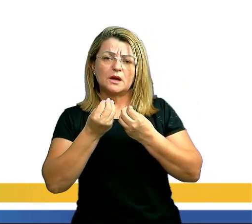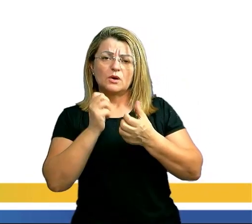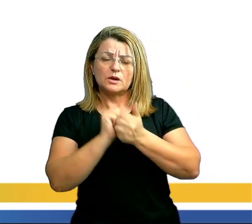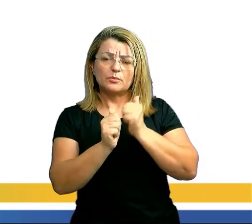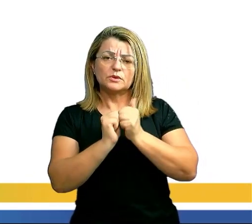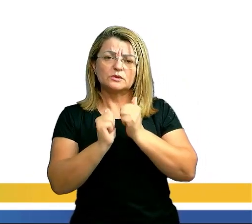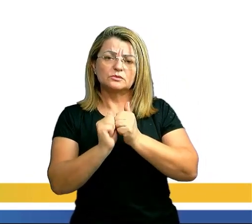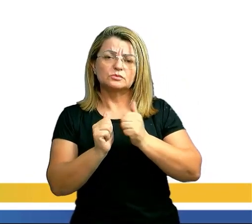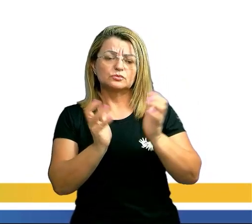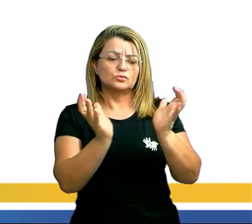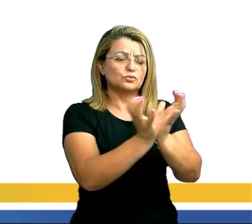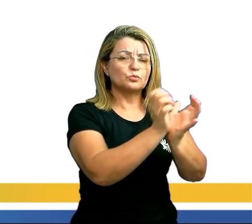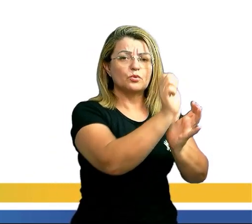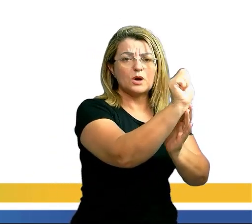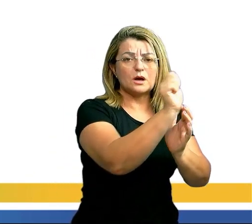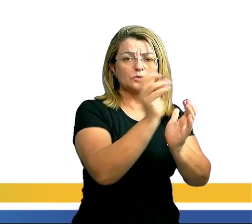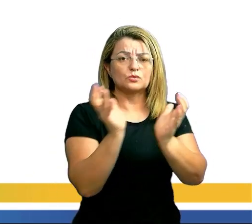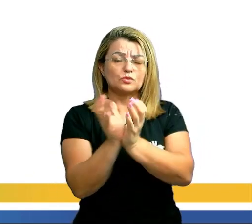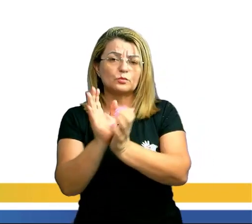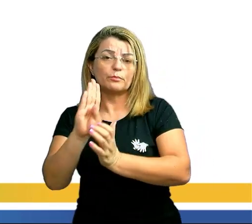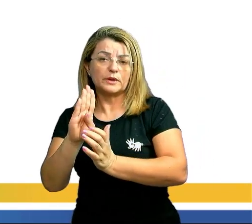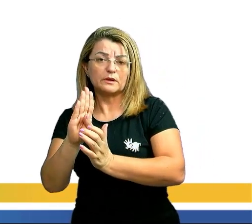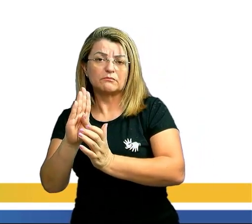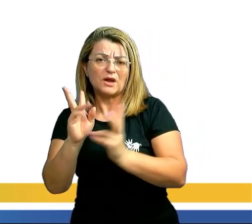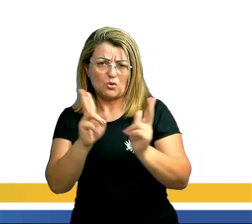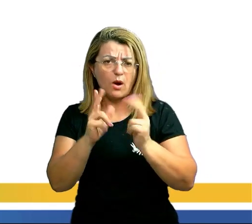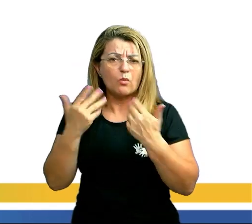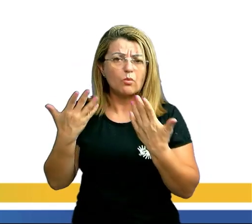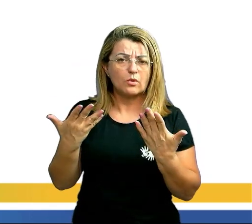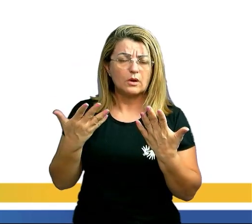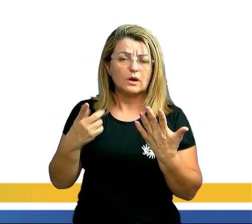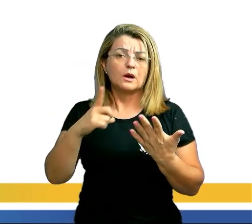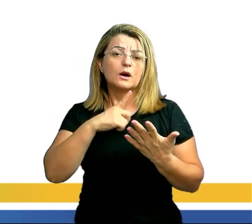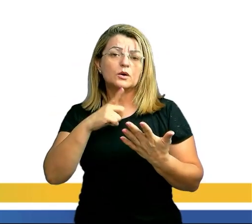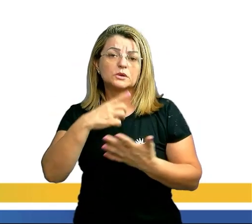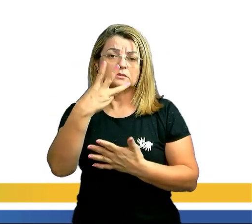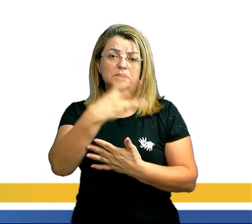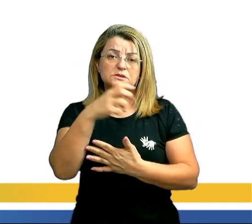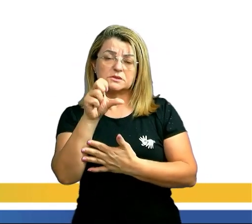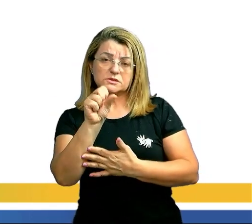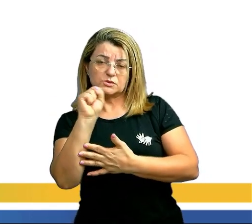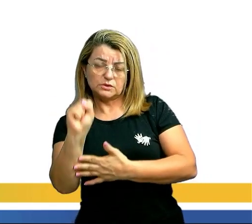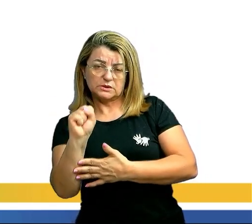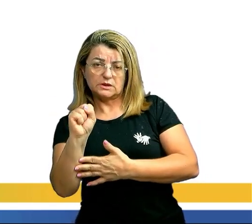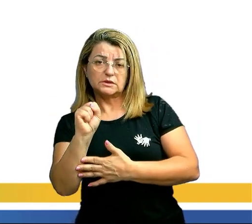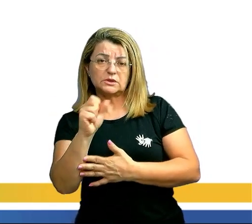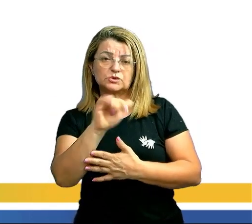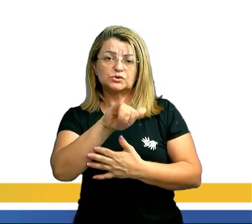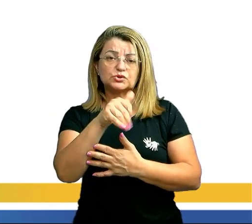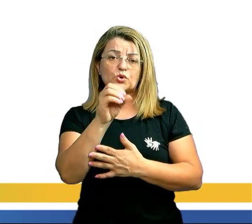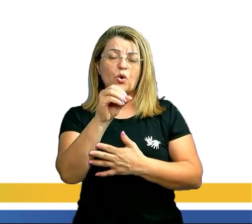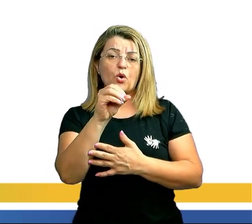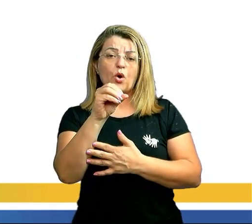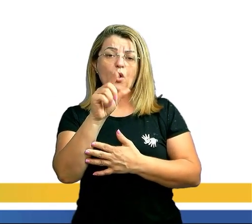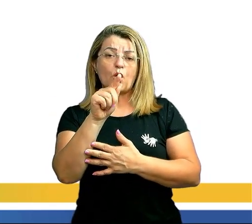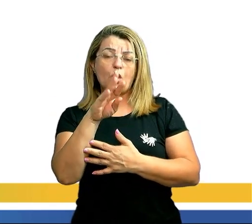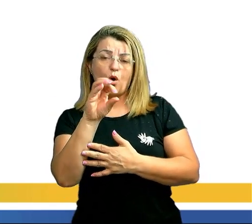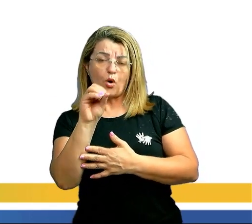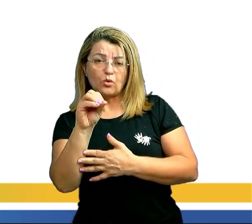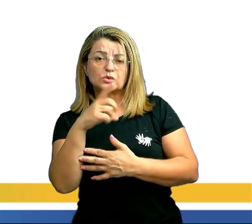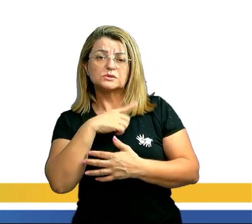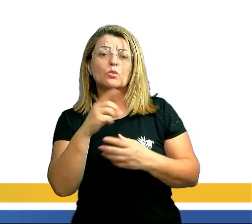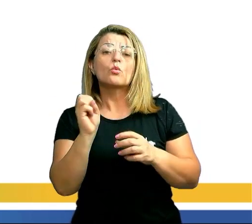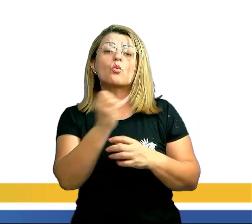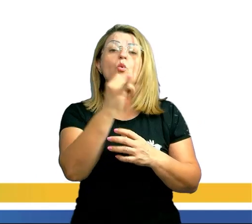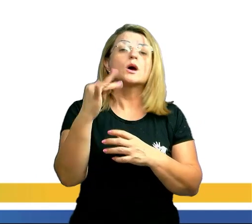time B é um jogo apenas? Nós temos que entender. Eu tenho trezentos e oitenta jogos ao todo e teve quantos empates?